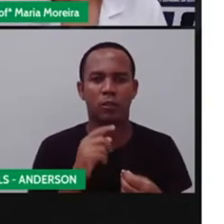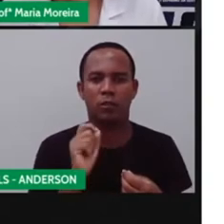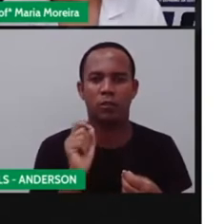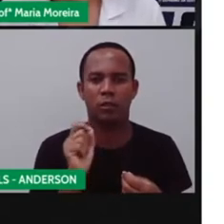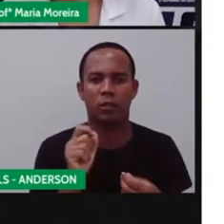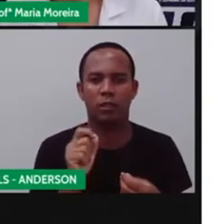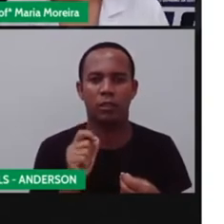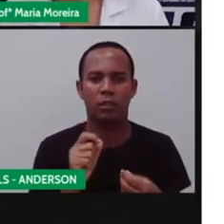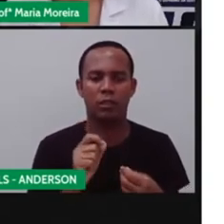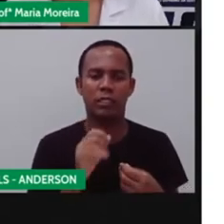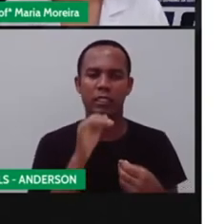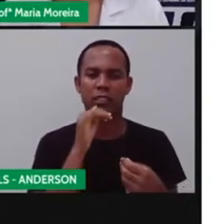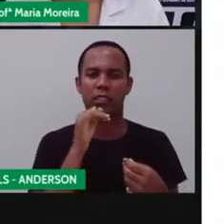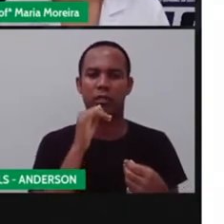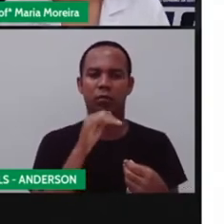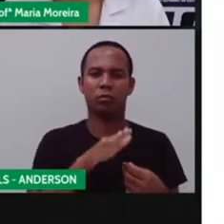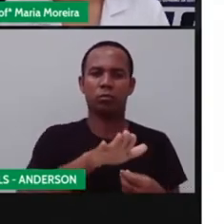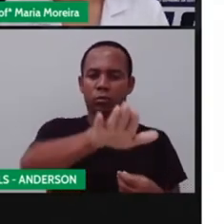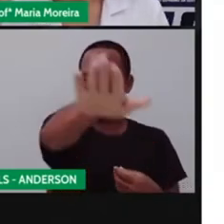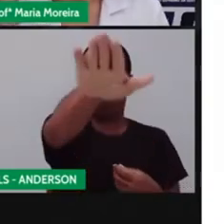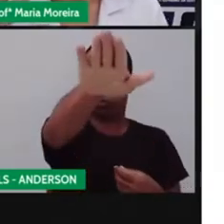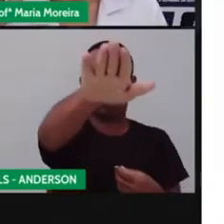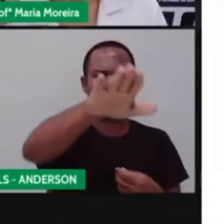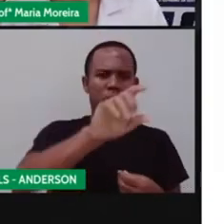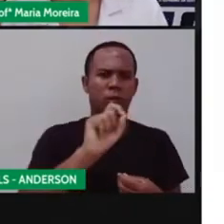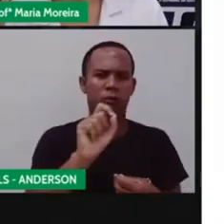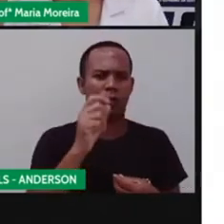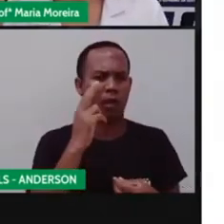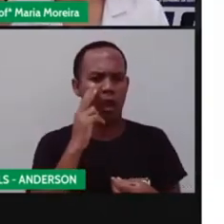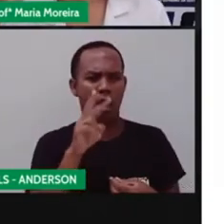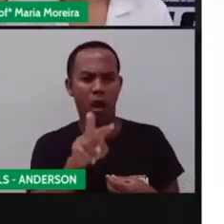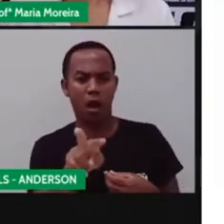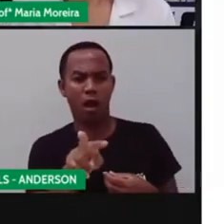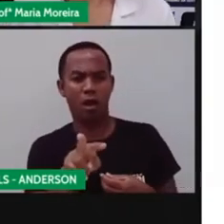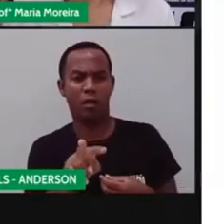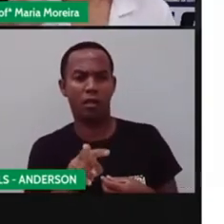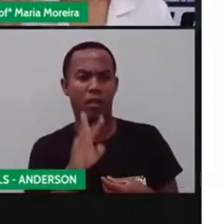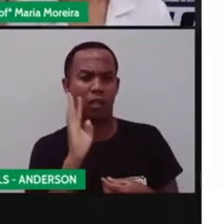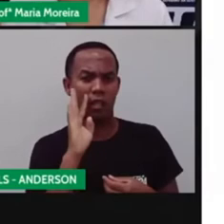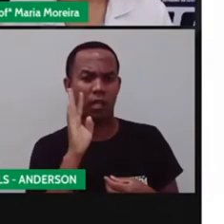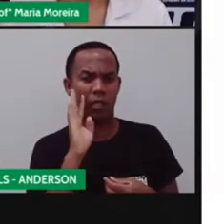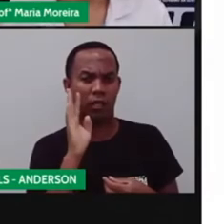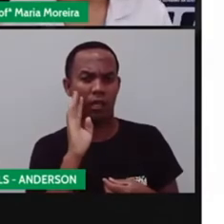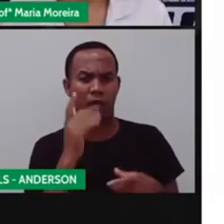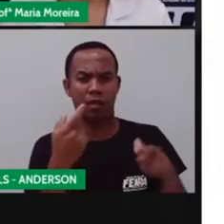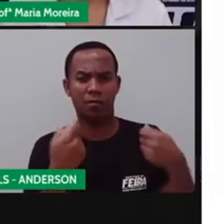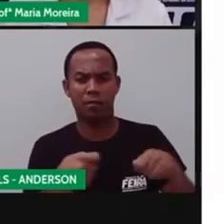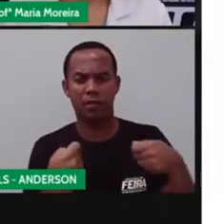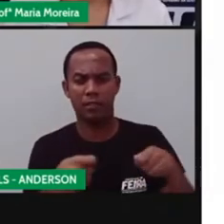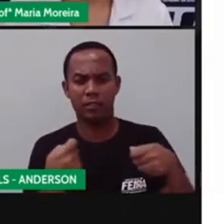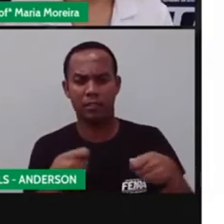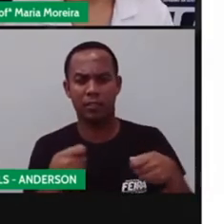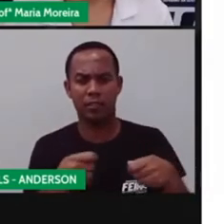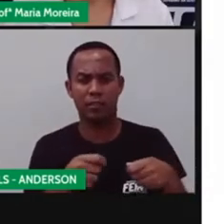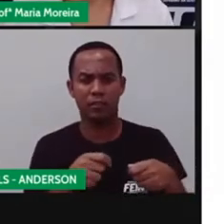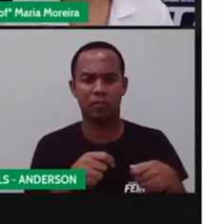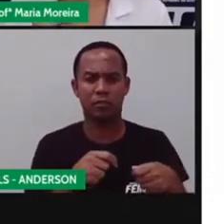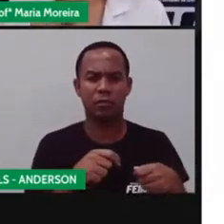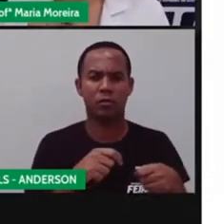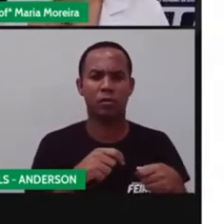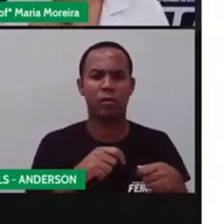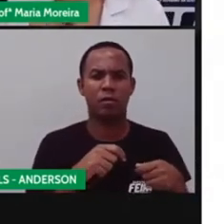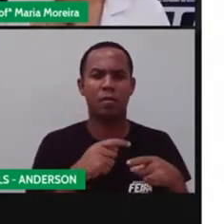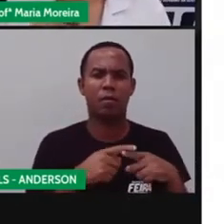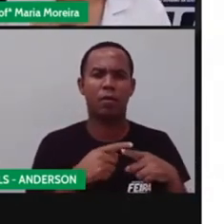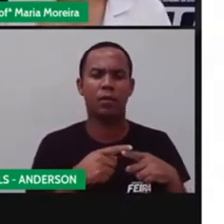por exemplo, com um super-herói. Porque senão você vai achar o seguinte, olha, eu preciso daquilo, quando, na verdade, essa decisão